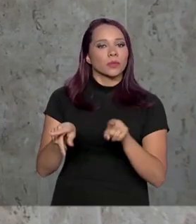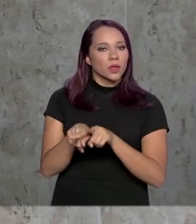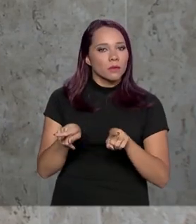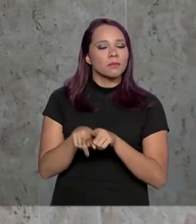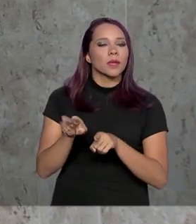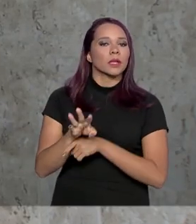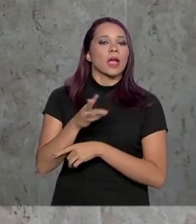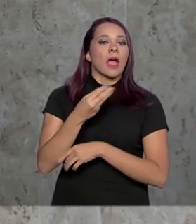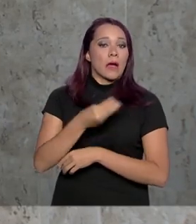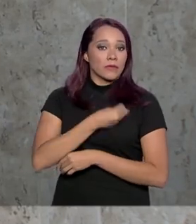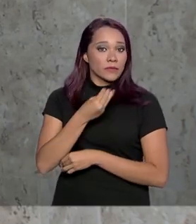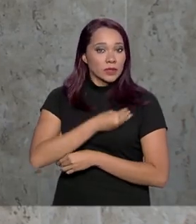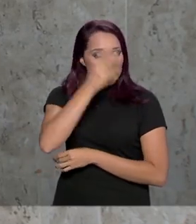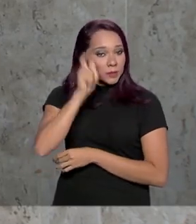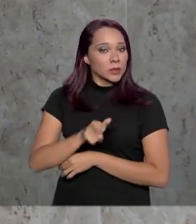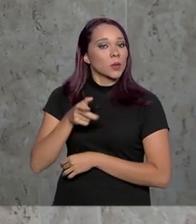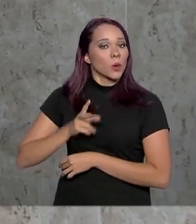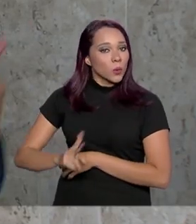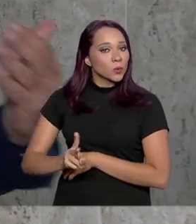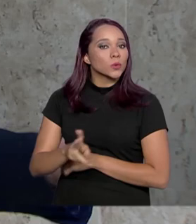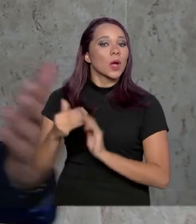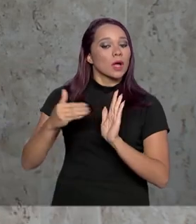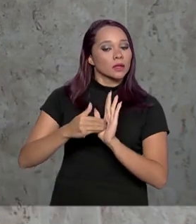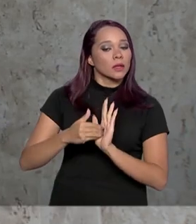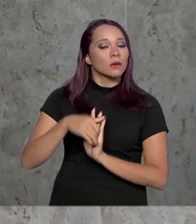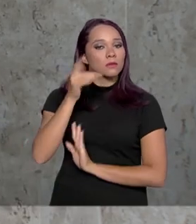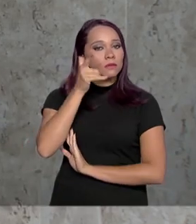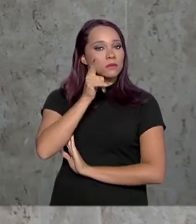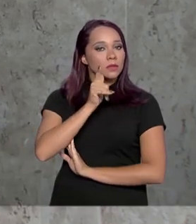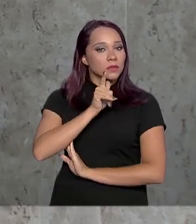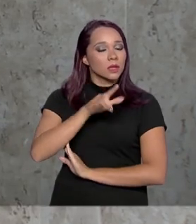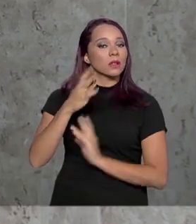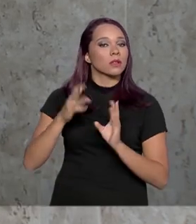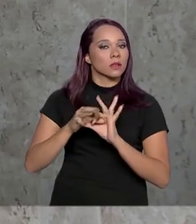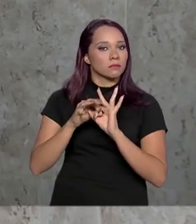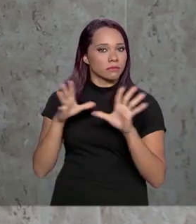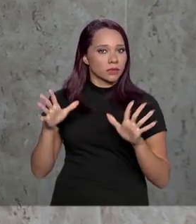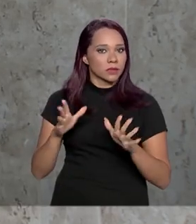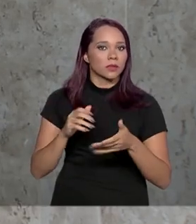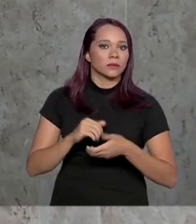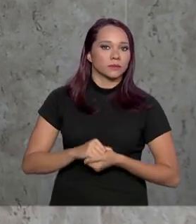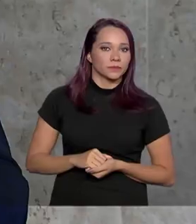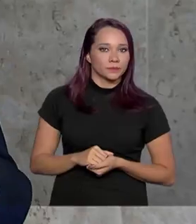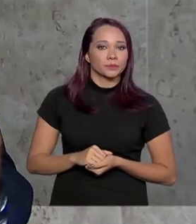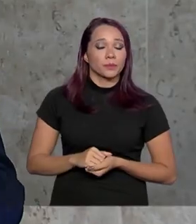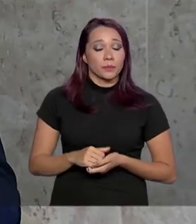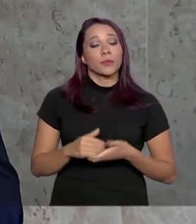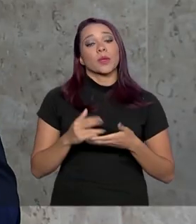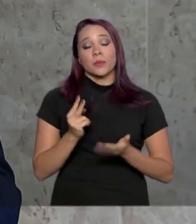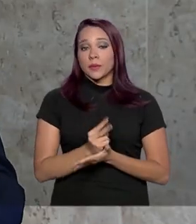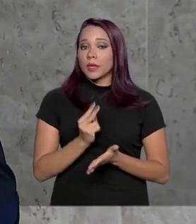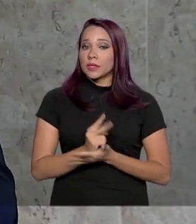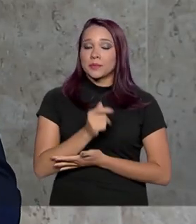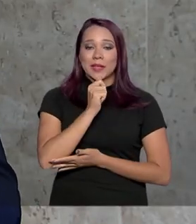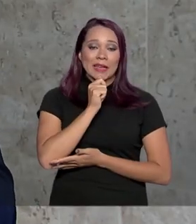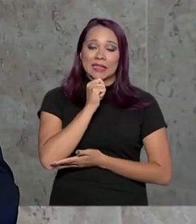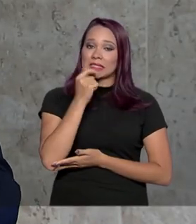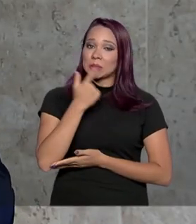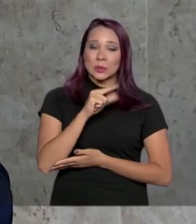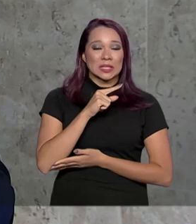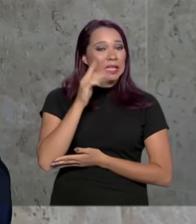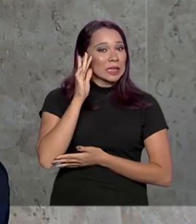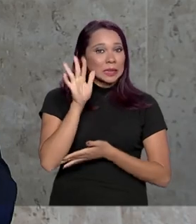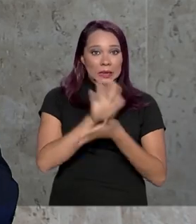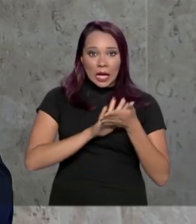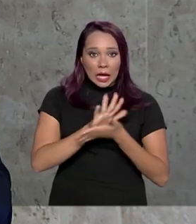como é que a vida dessa pessoa continua até ela ser liberada dessa quarentena. Embora a gente não tenha nenhum